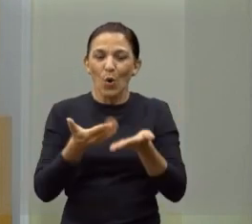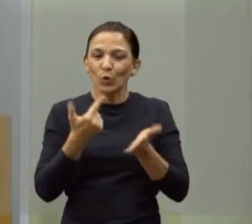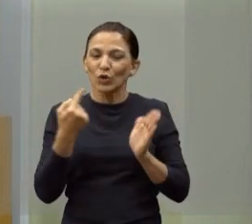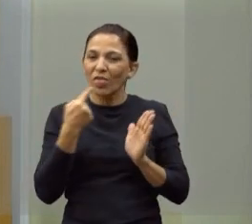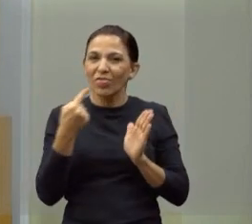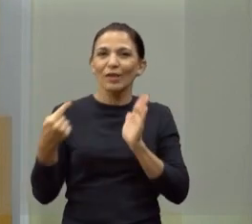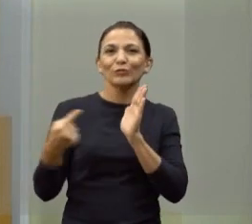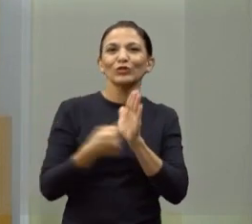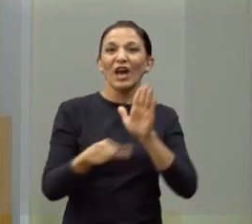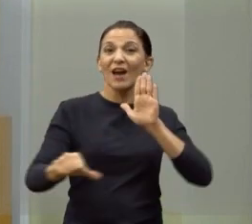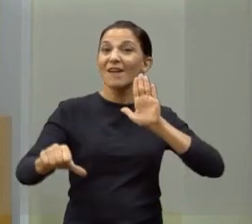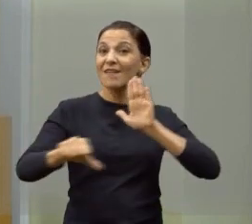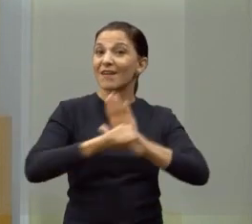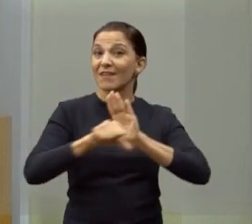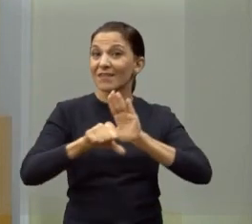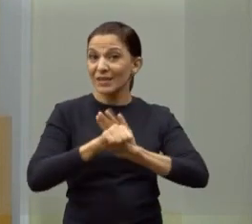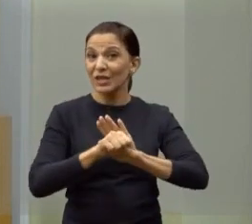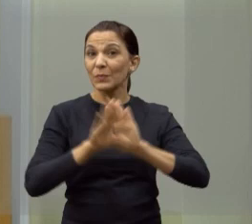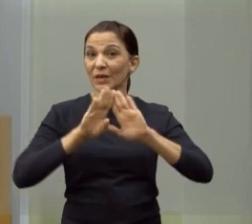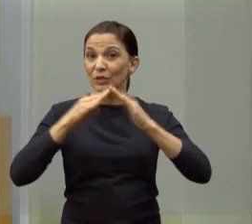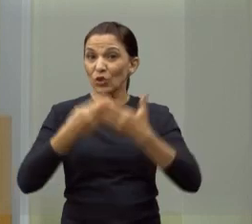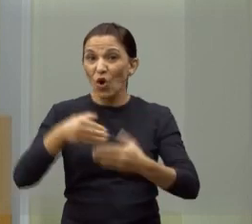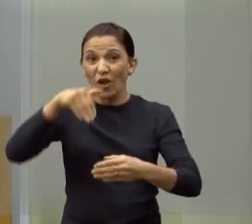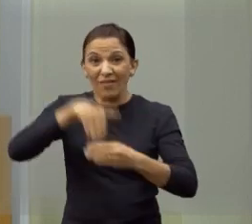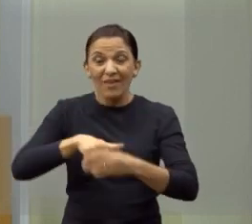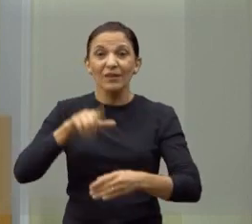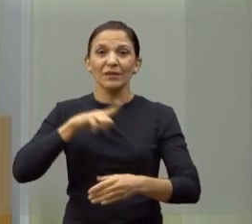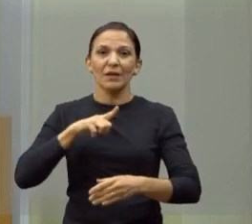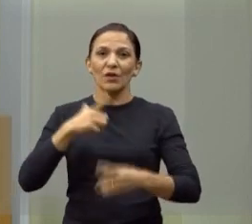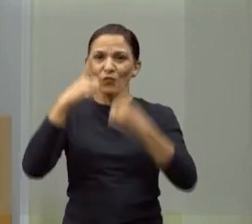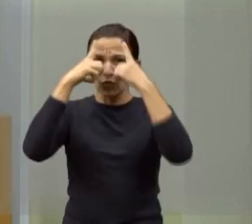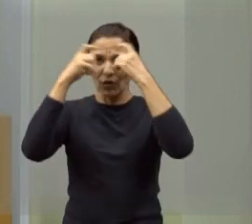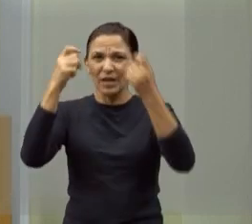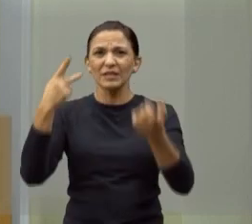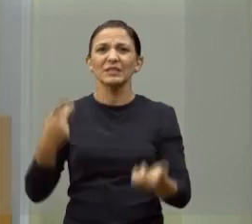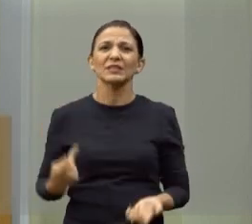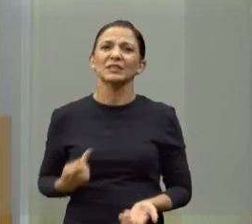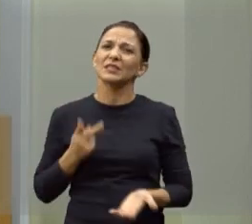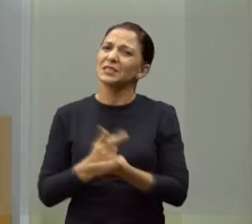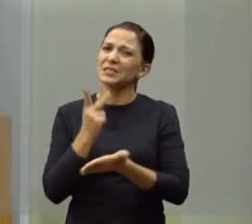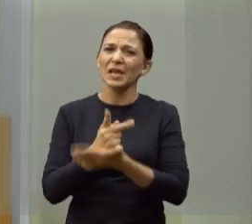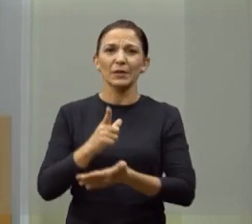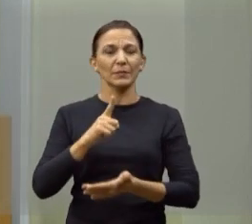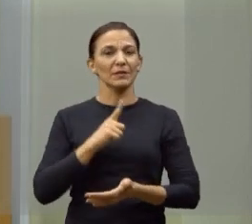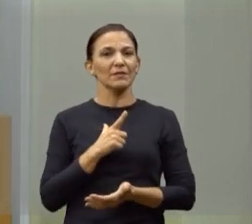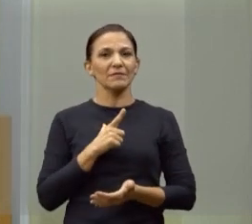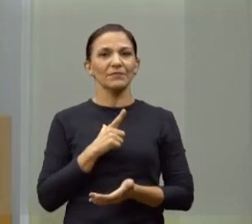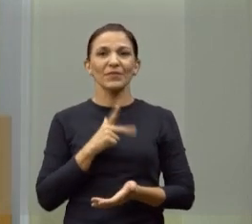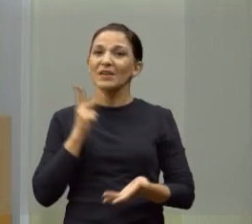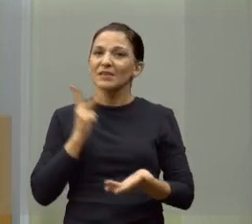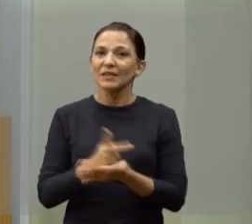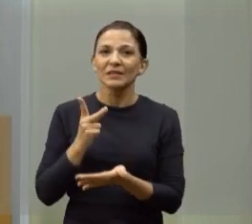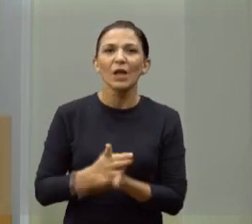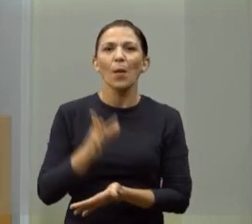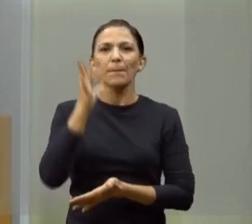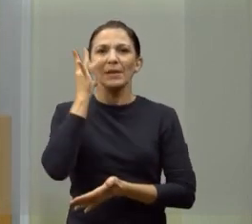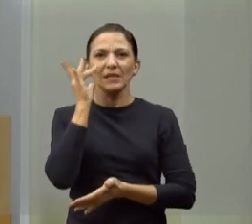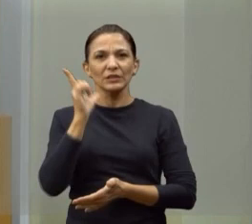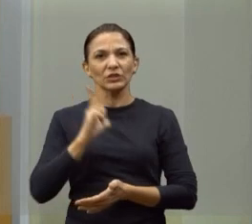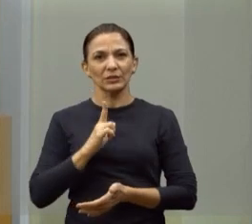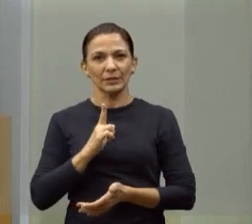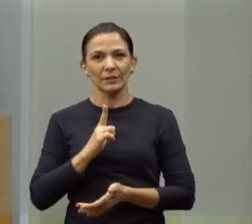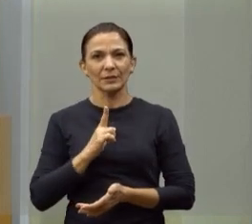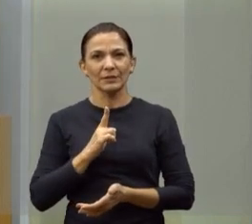denunciar os crimes e os atentados dentro da escola. Mas a violência sempre existiu. Ela sempre foi presente. Então, não